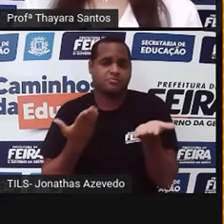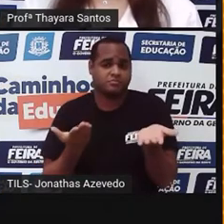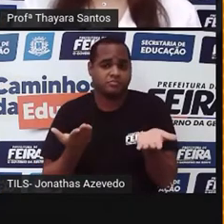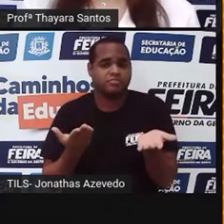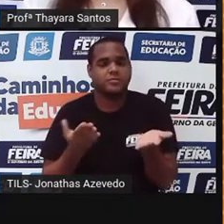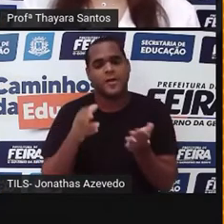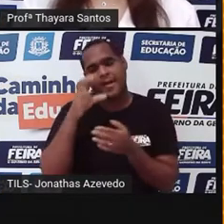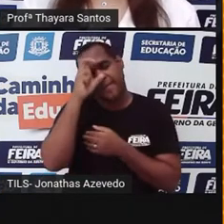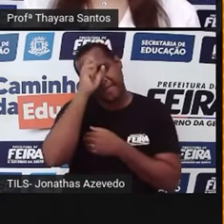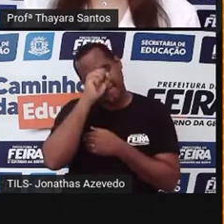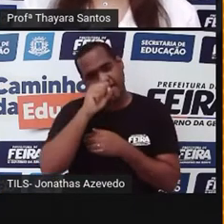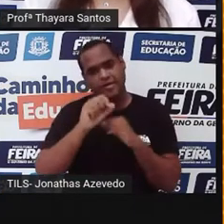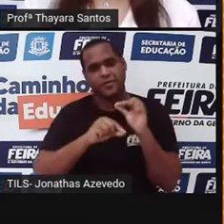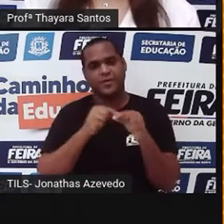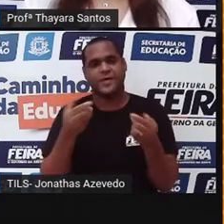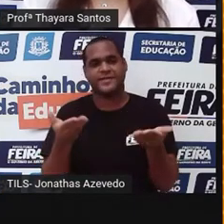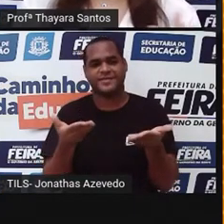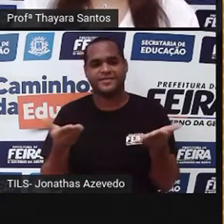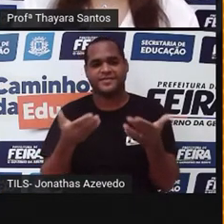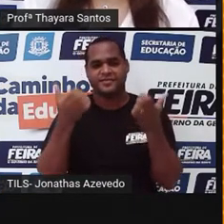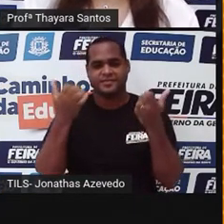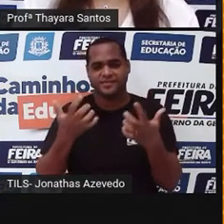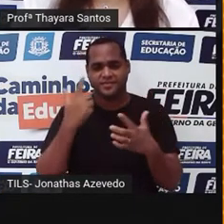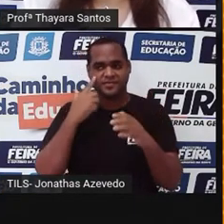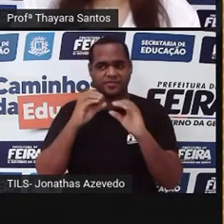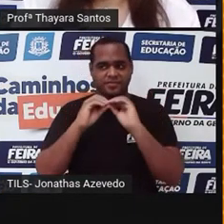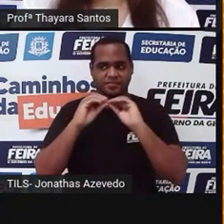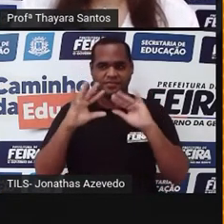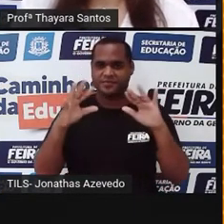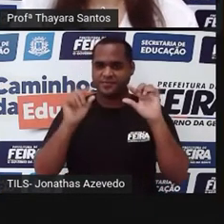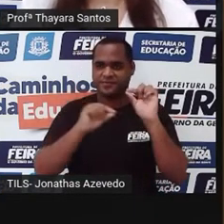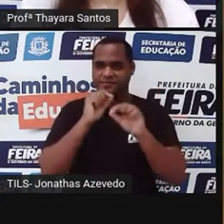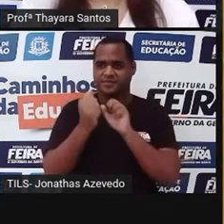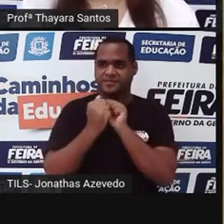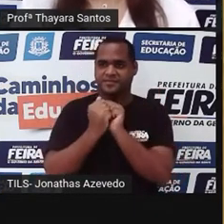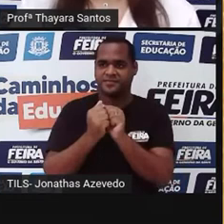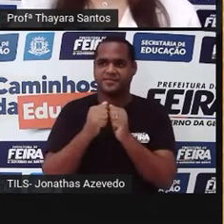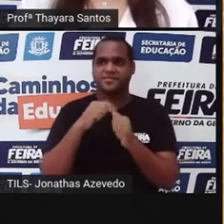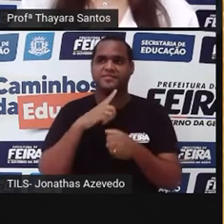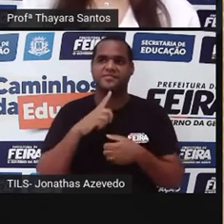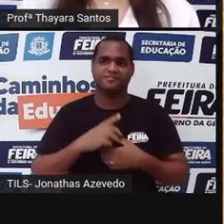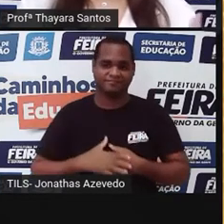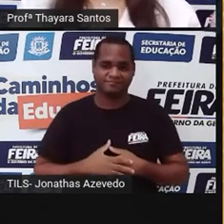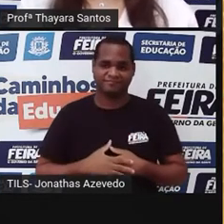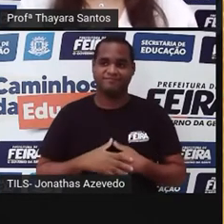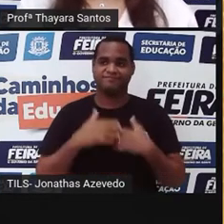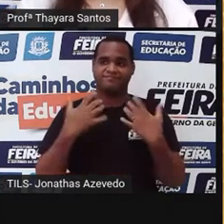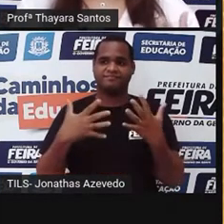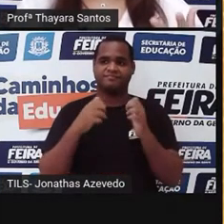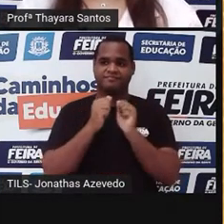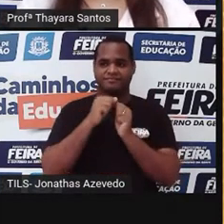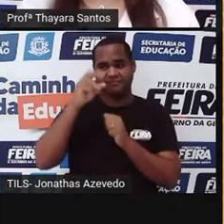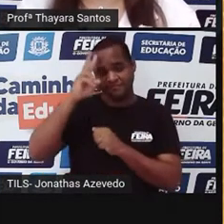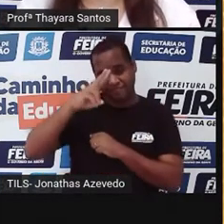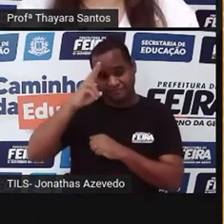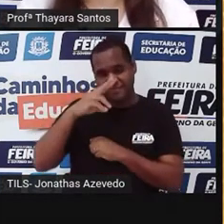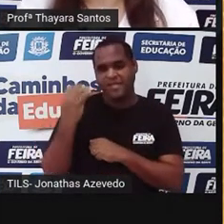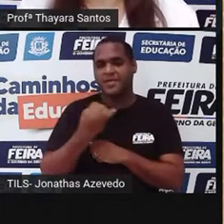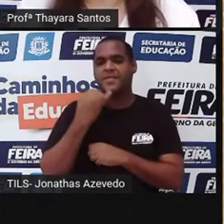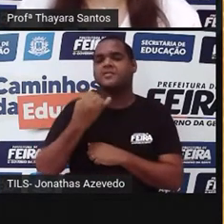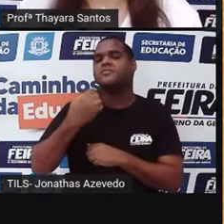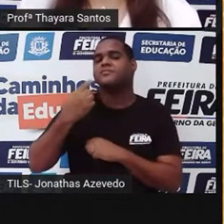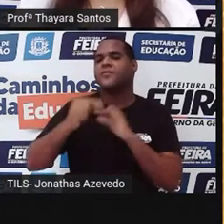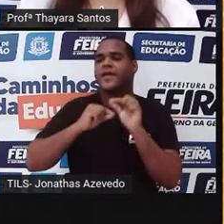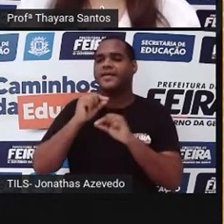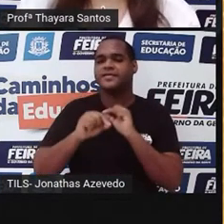a gente vai aprender aqui hoje. Vamos descobrir juntos hoje. Então, primeiro vamos relembrar o que é a genética,